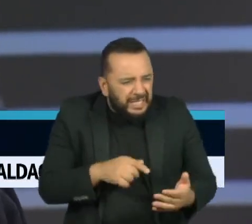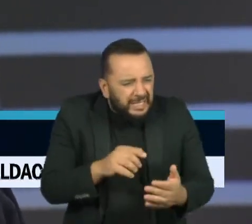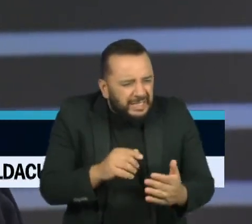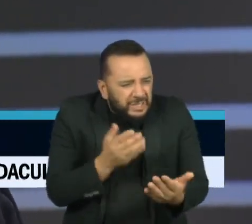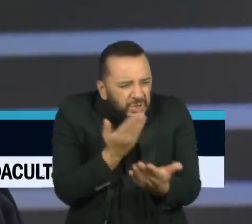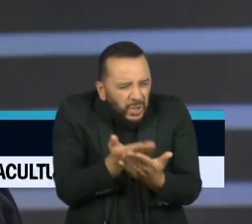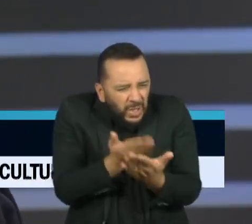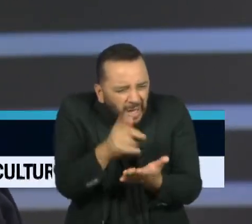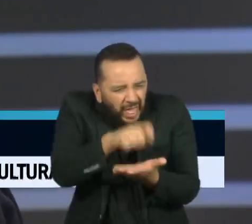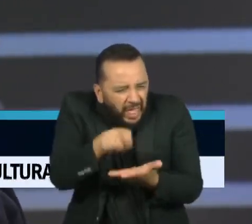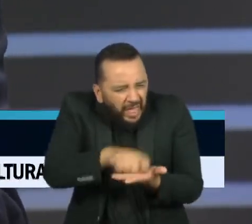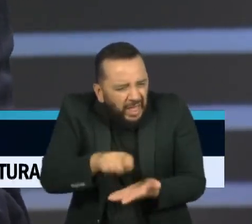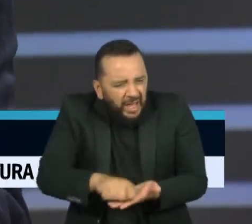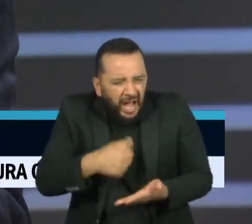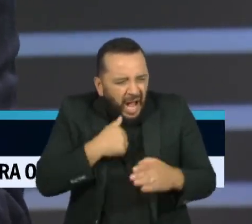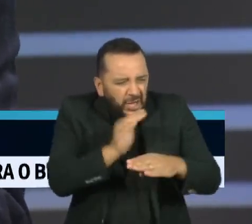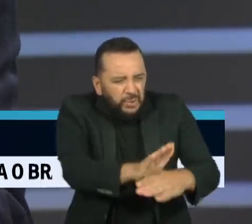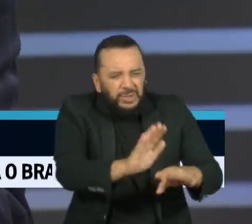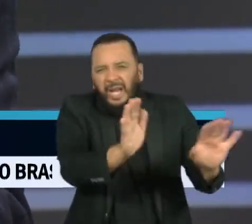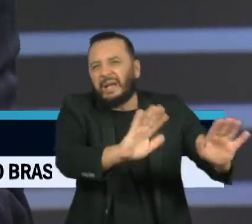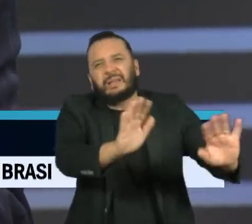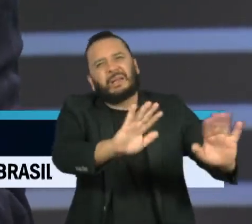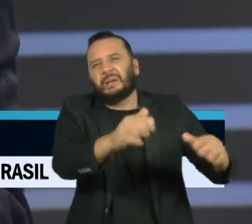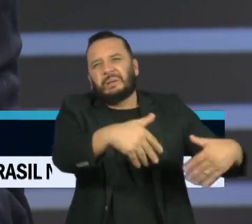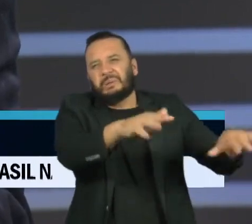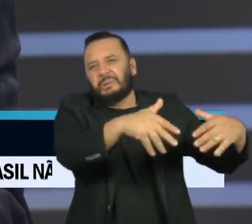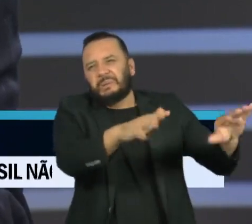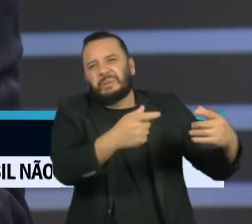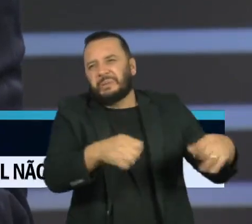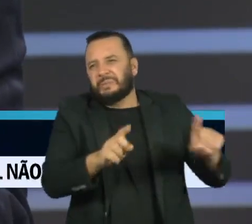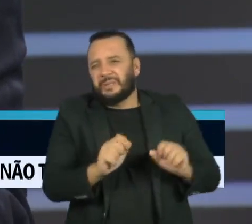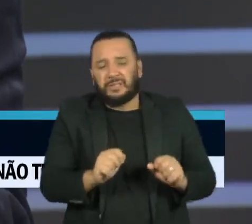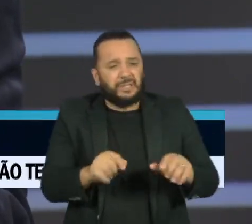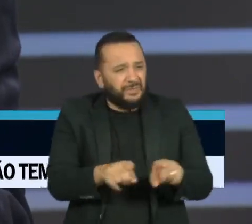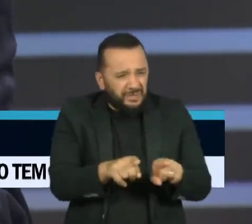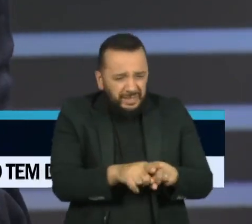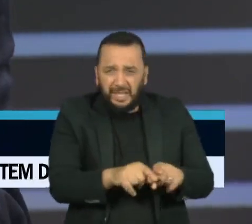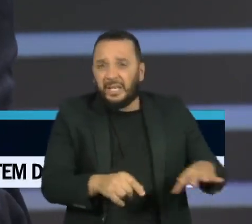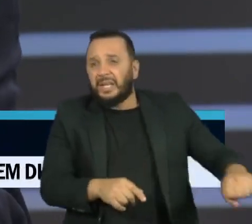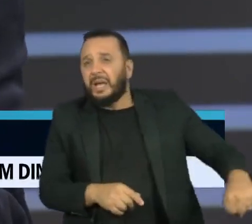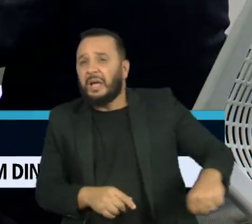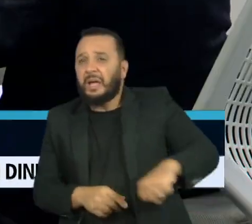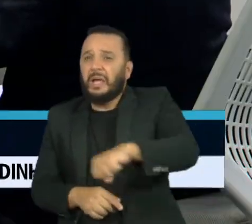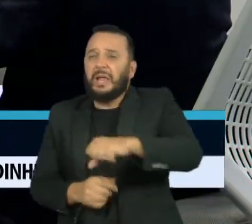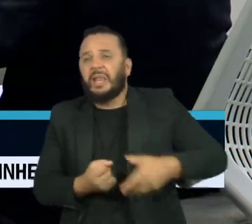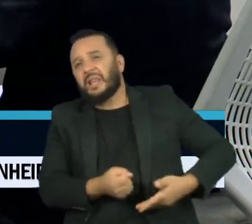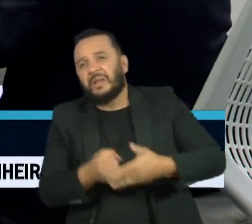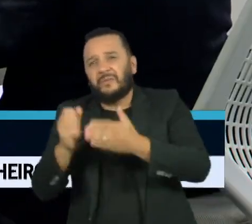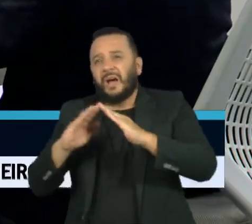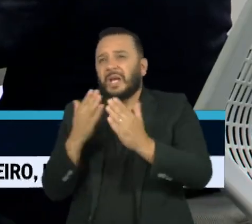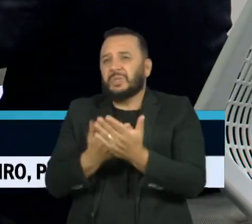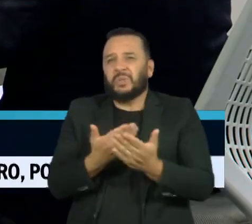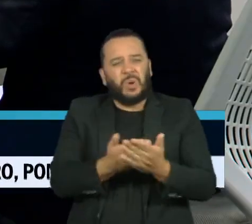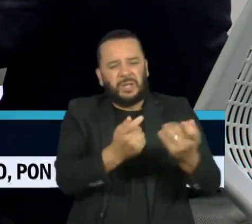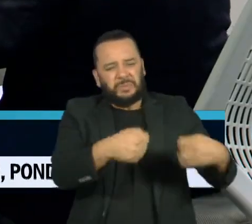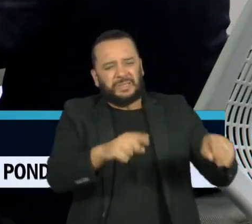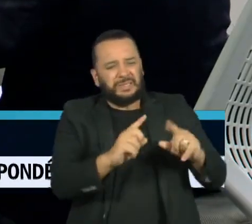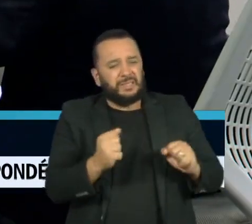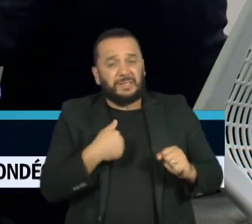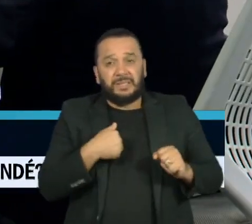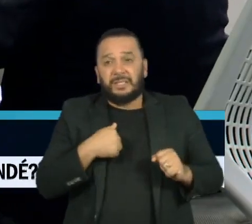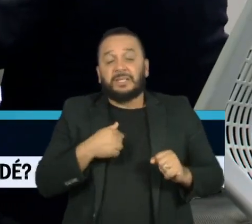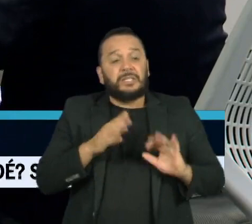tarefas que elas têm que fazer quando voltam da escola. Não levam nem os filhos à escola, não acordam para levar os filhos pequenos à escola.